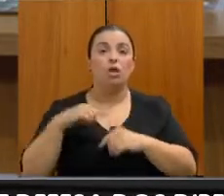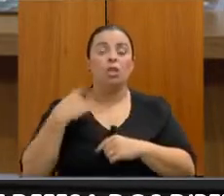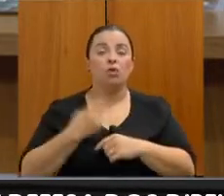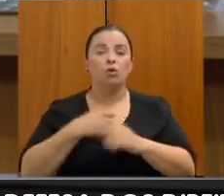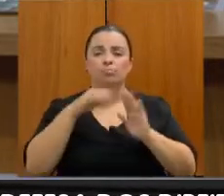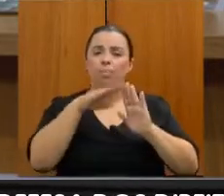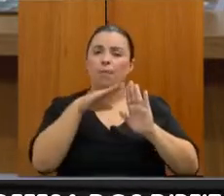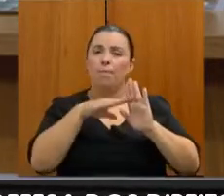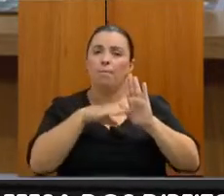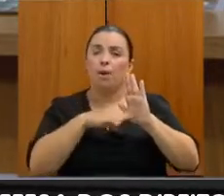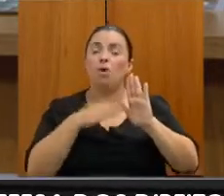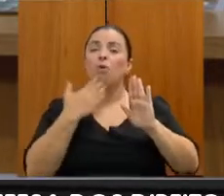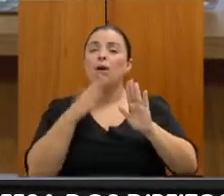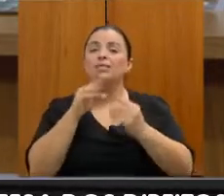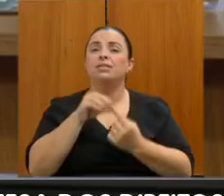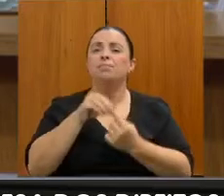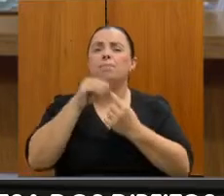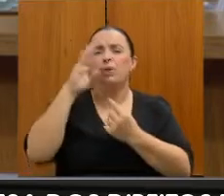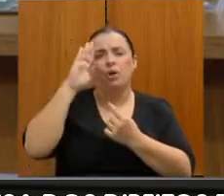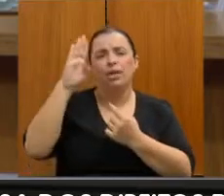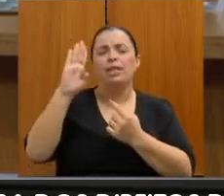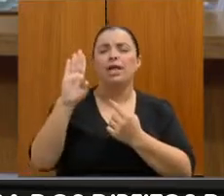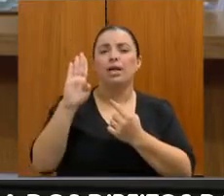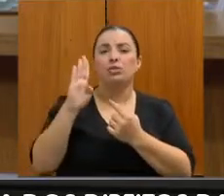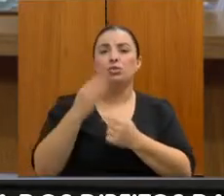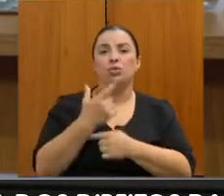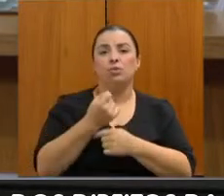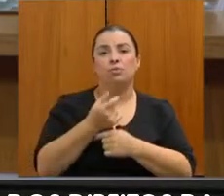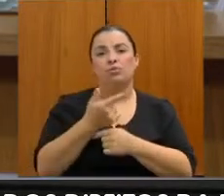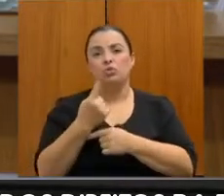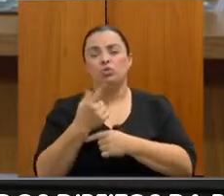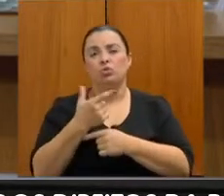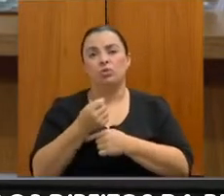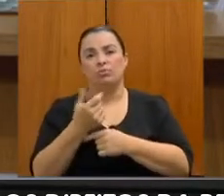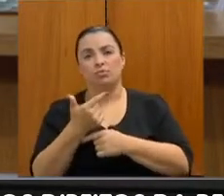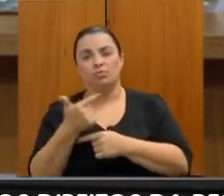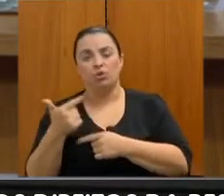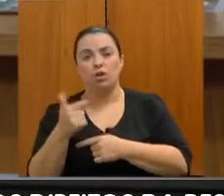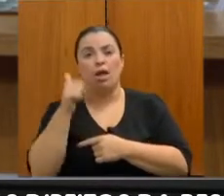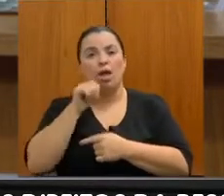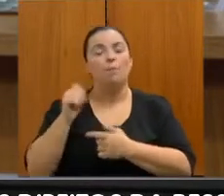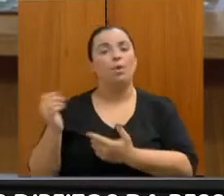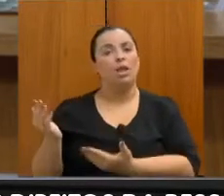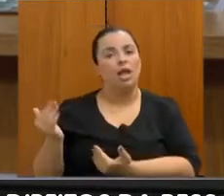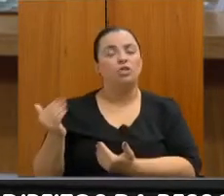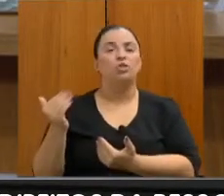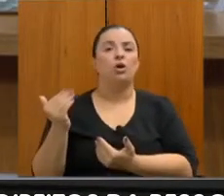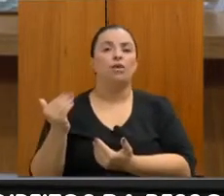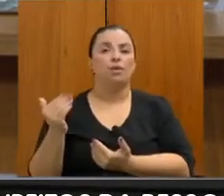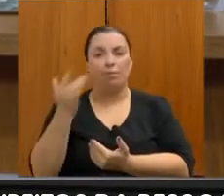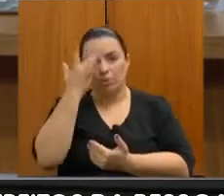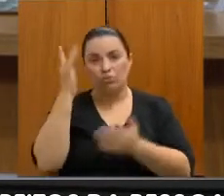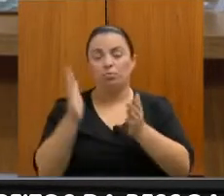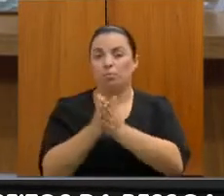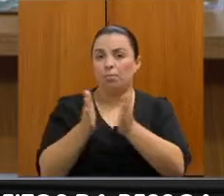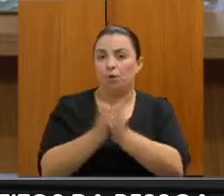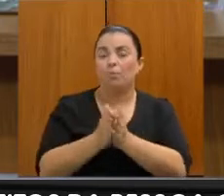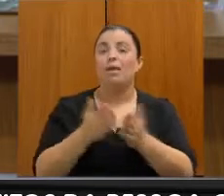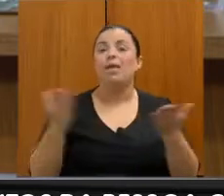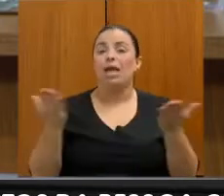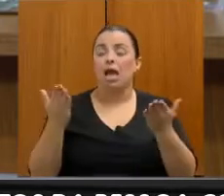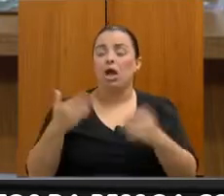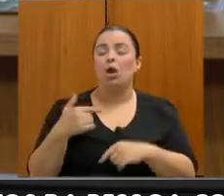final de 2021 e 2022, que seriam as mulheres, os jovens e as pessoas em situação de pobreza, e a nossa ideia é